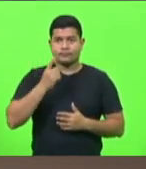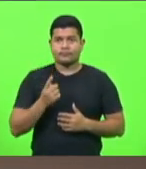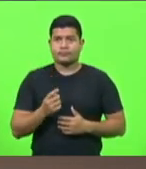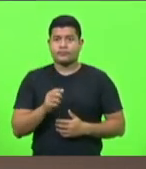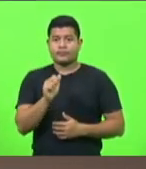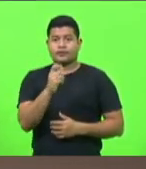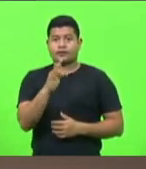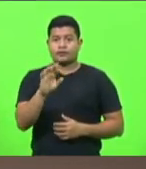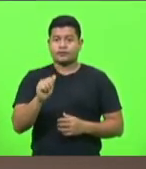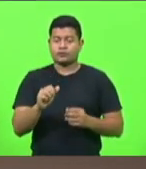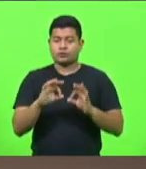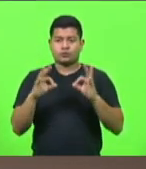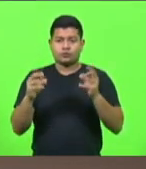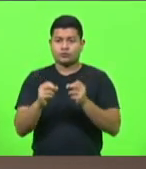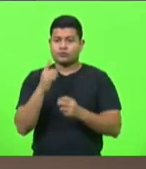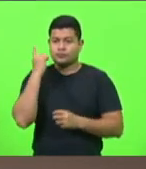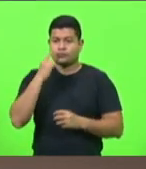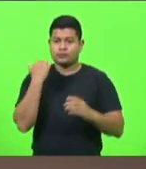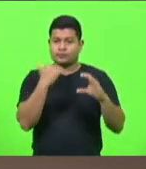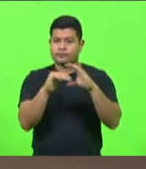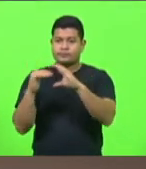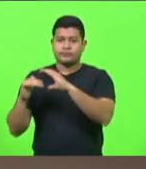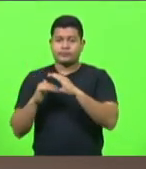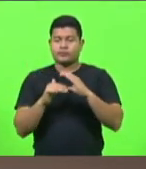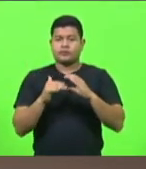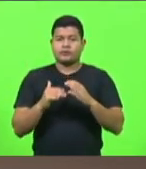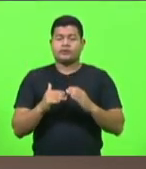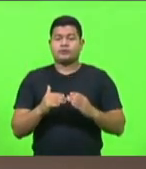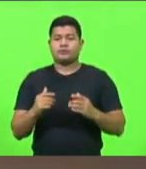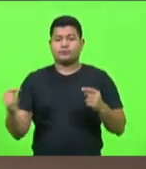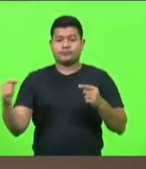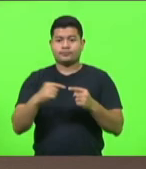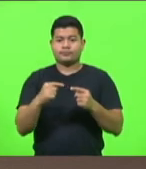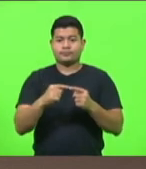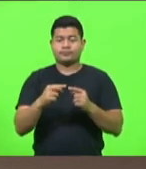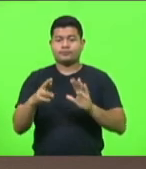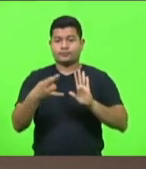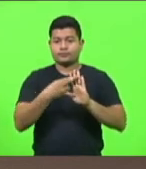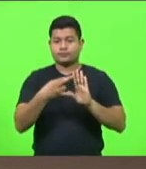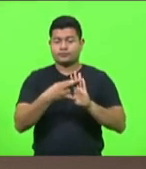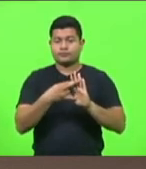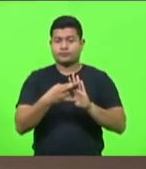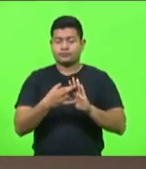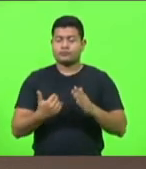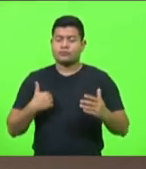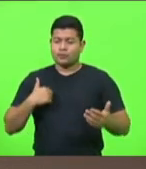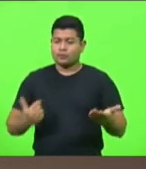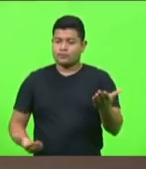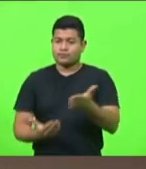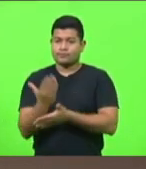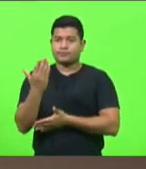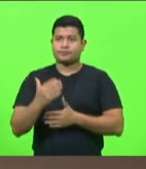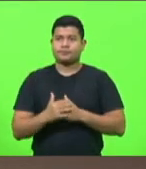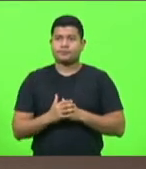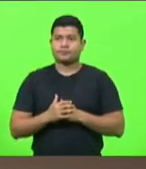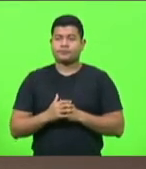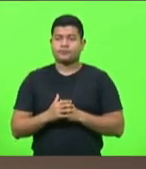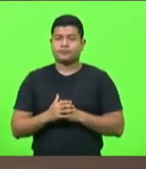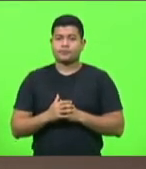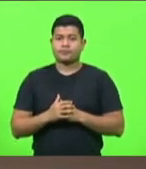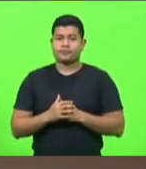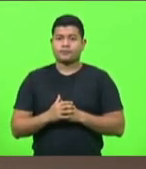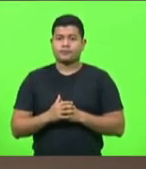todos os deputados já receberam seus e-mails e, portanto, conforme nosso regimento interno, duas por aprovado. A